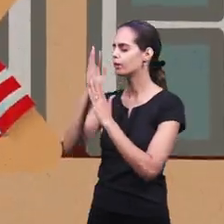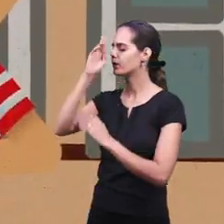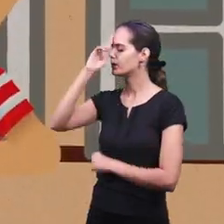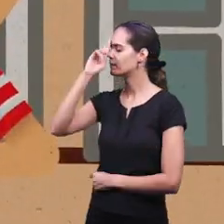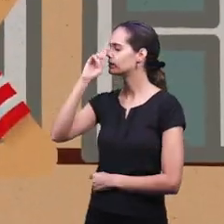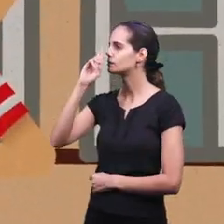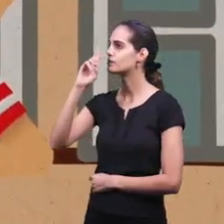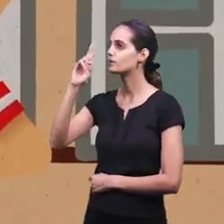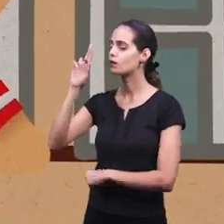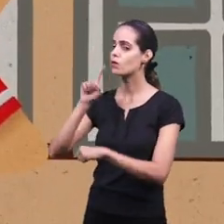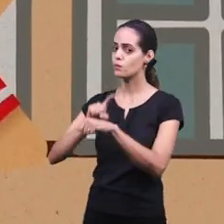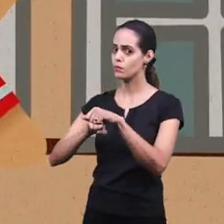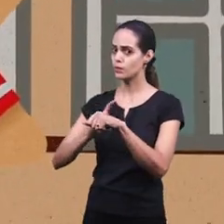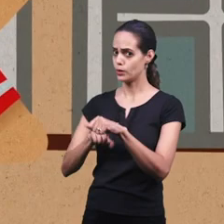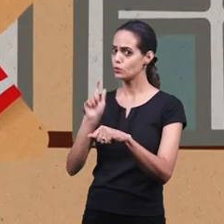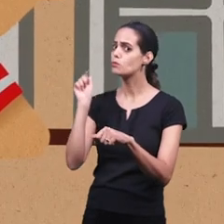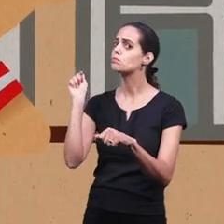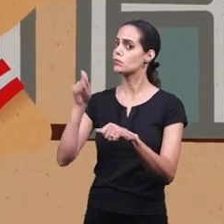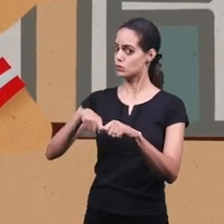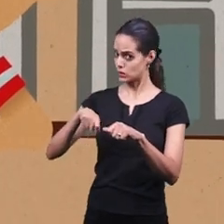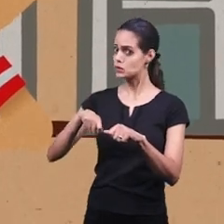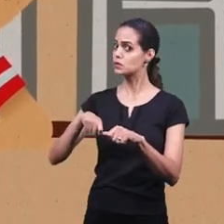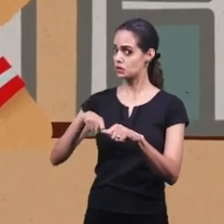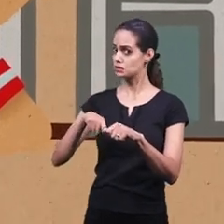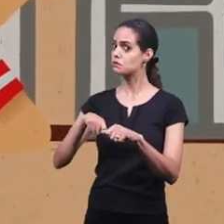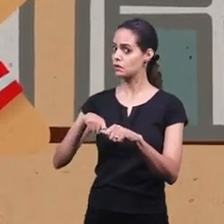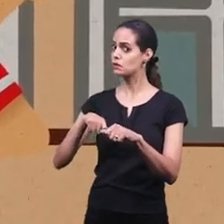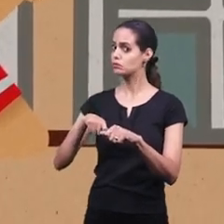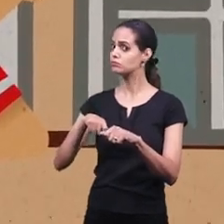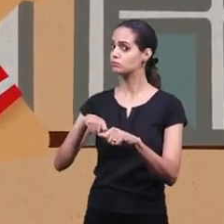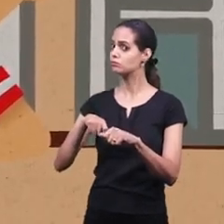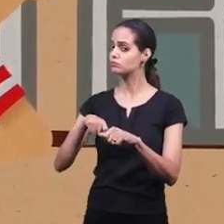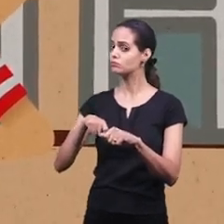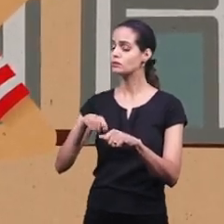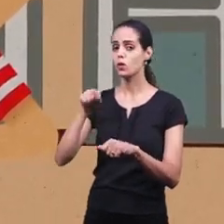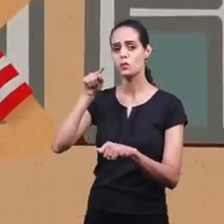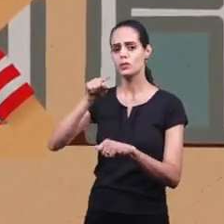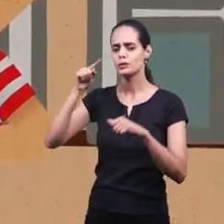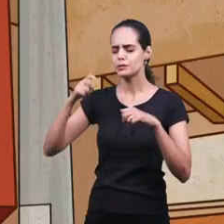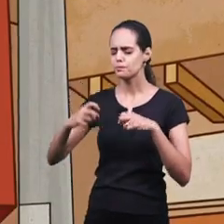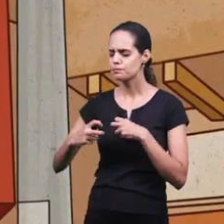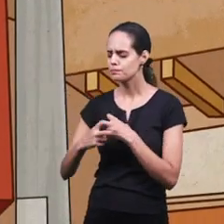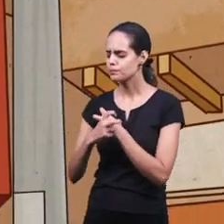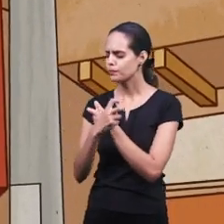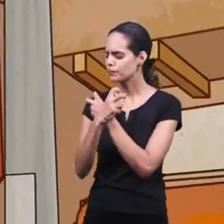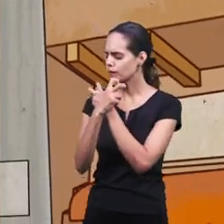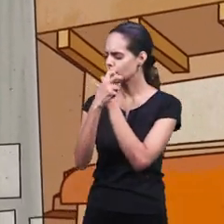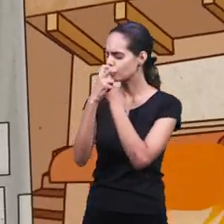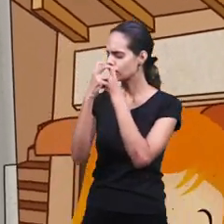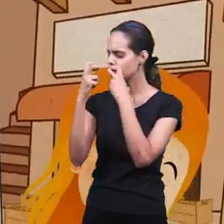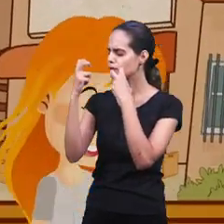Buscai ao Senhor enquanto se pode achar